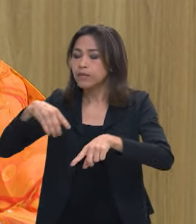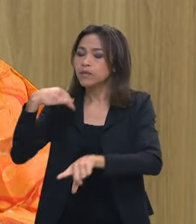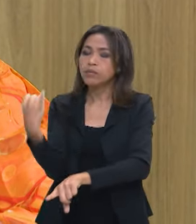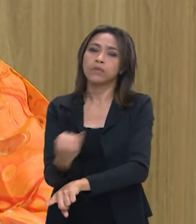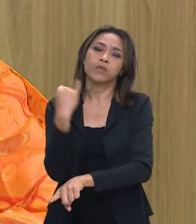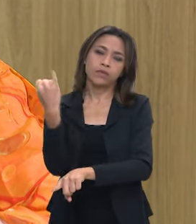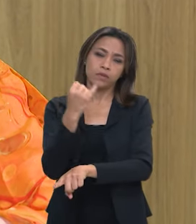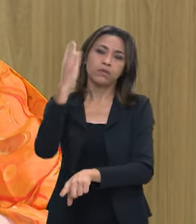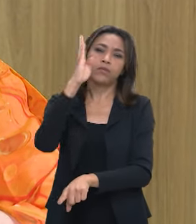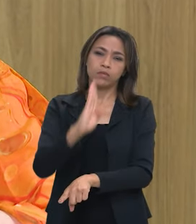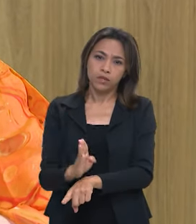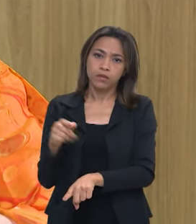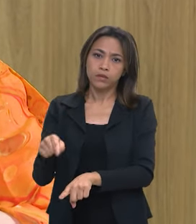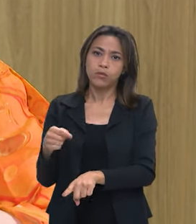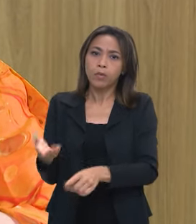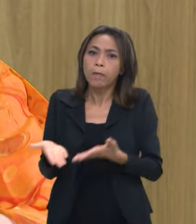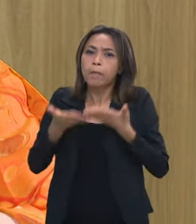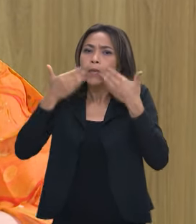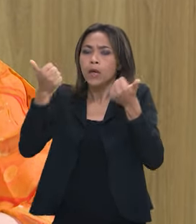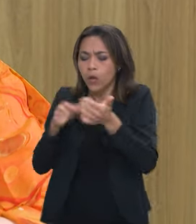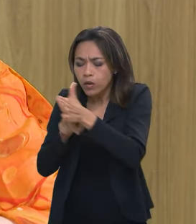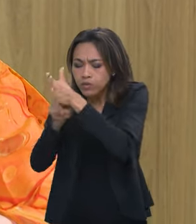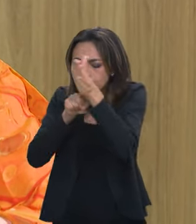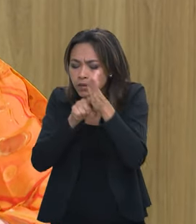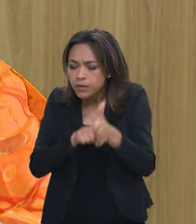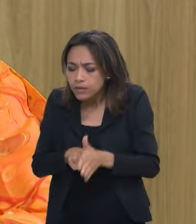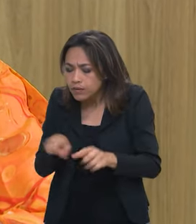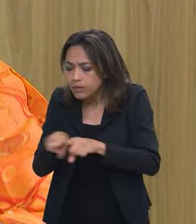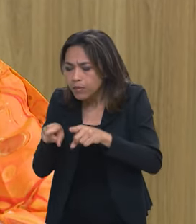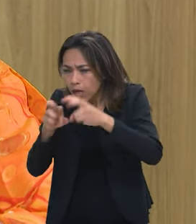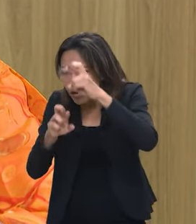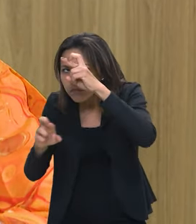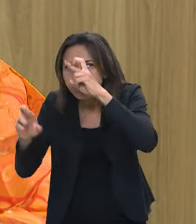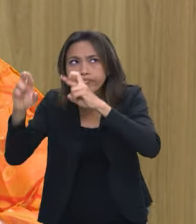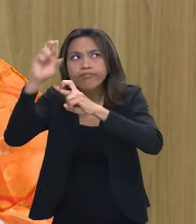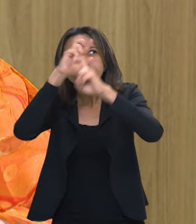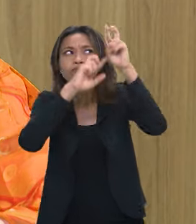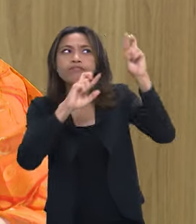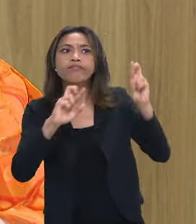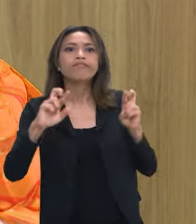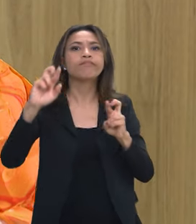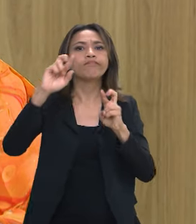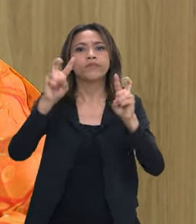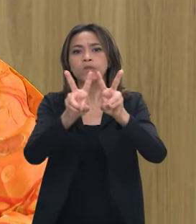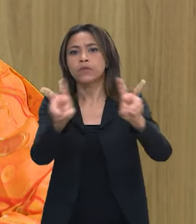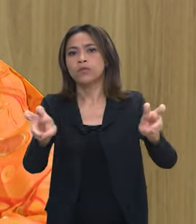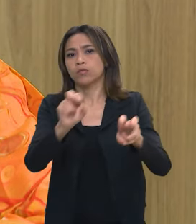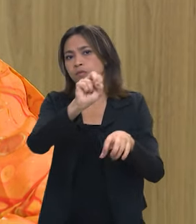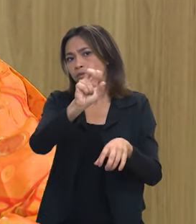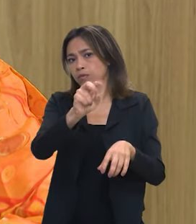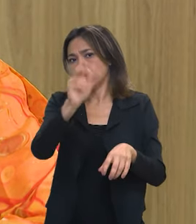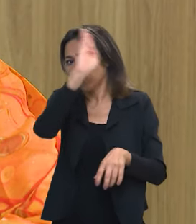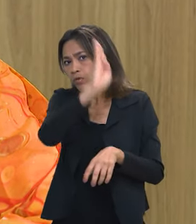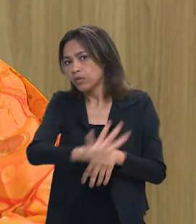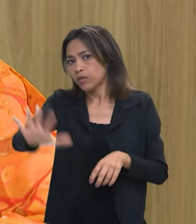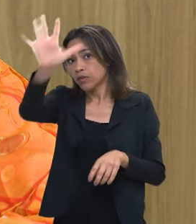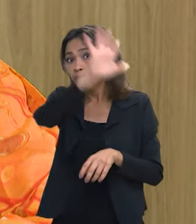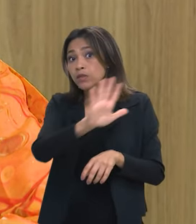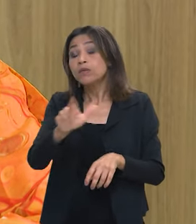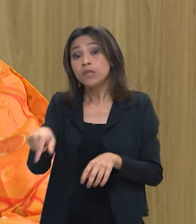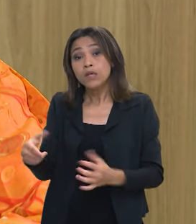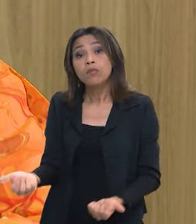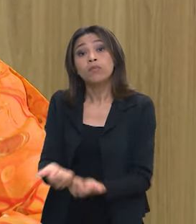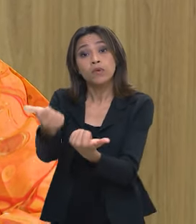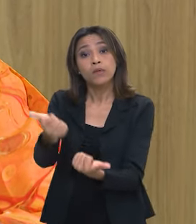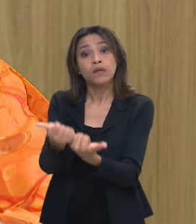condição para o Brasil fazer de forma melhor essa vigilância e contribuir também em pesquisas